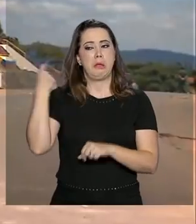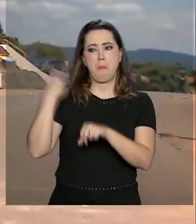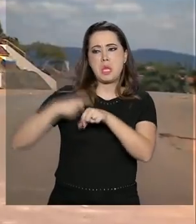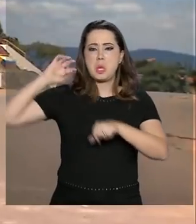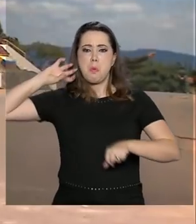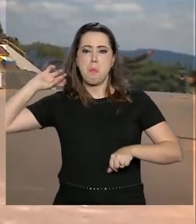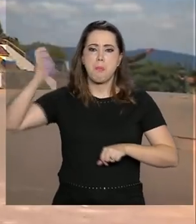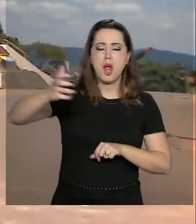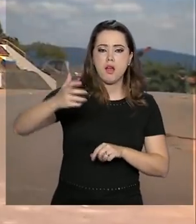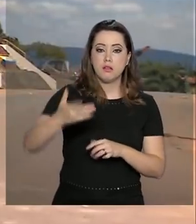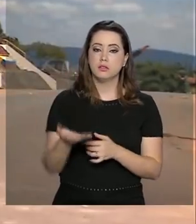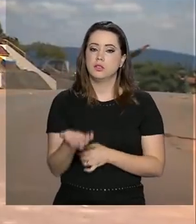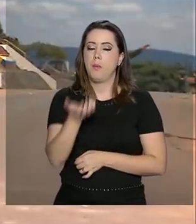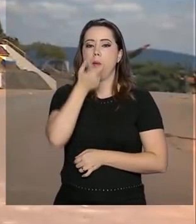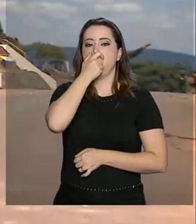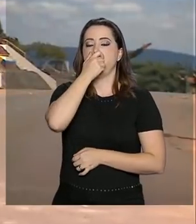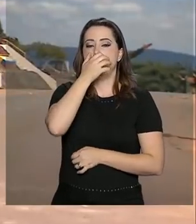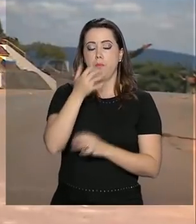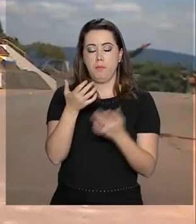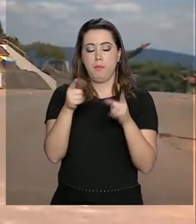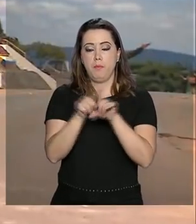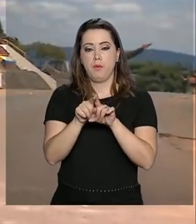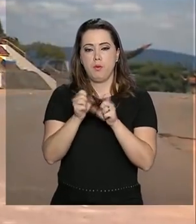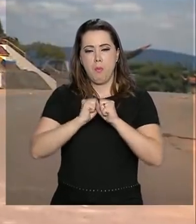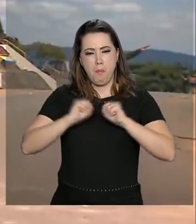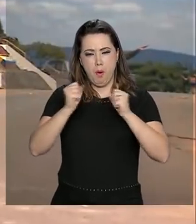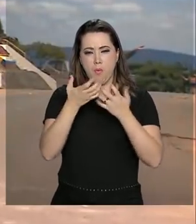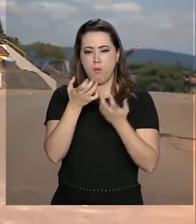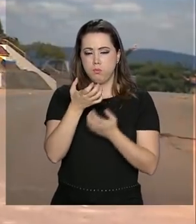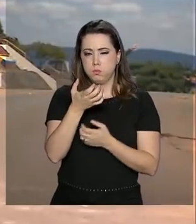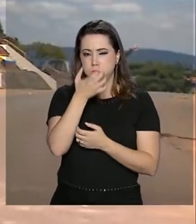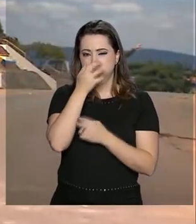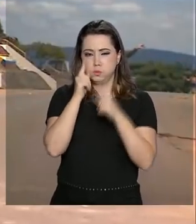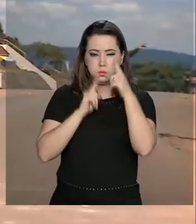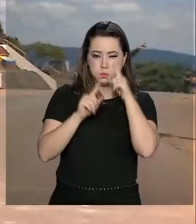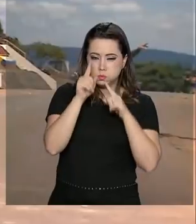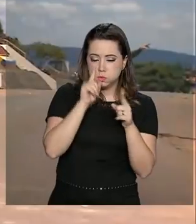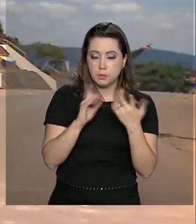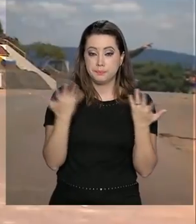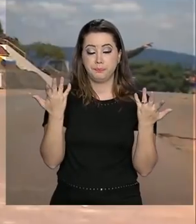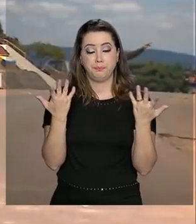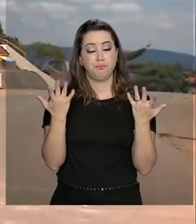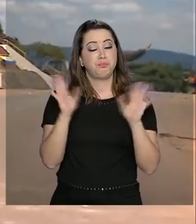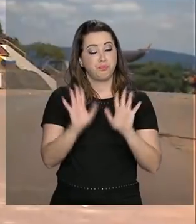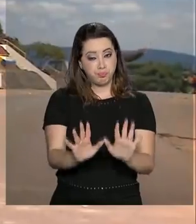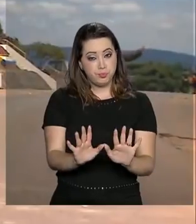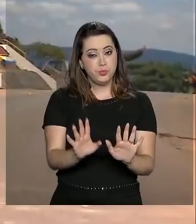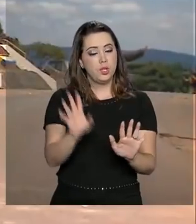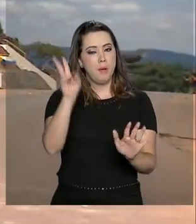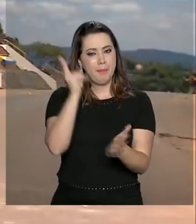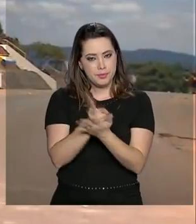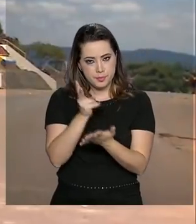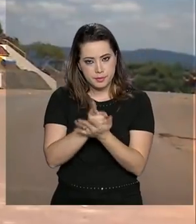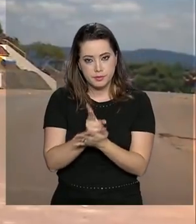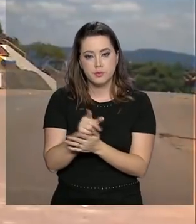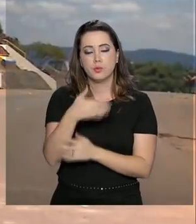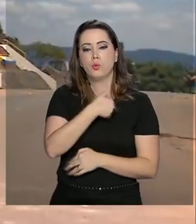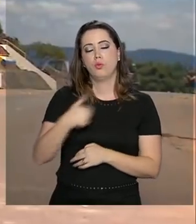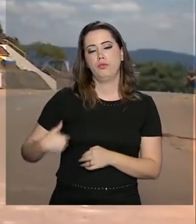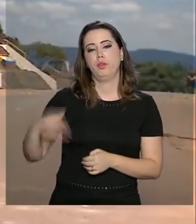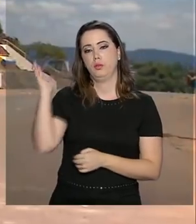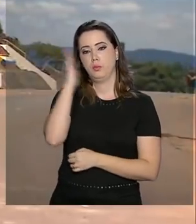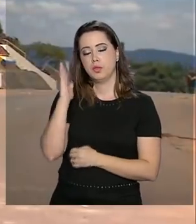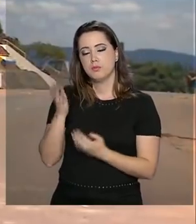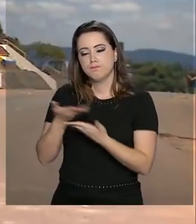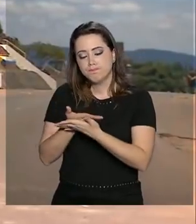lacrimogênio. Em meio à crise humanitária na Venezuela, o governo brasileiro continua recebendo imigrantes venezuelanos. A